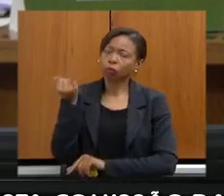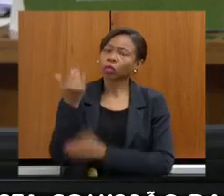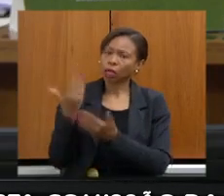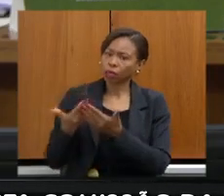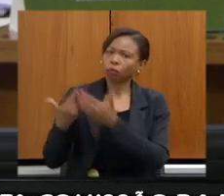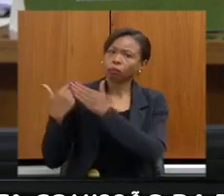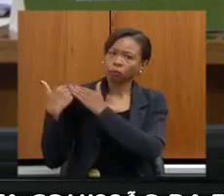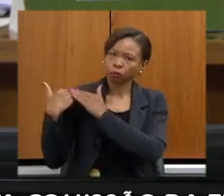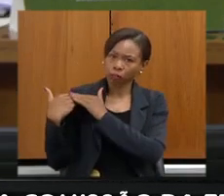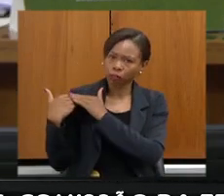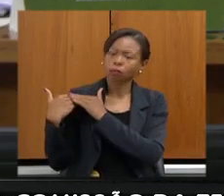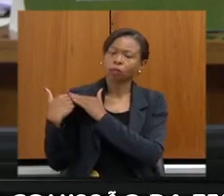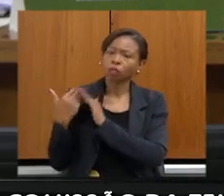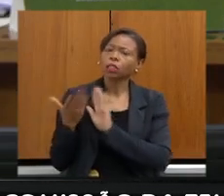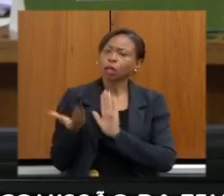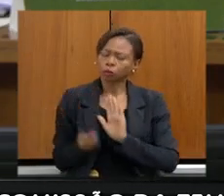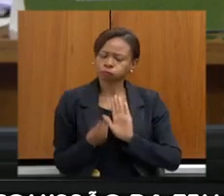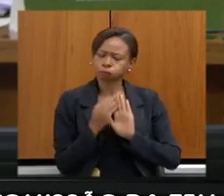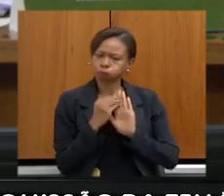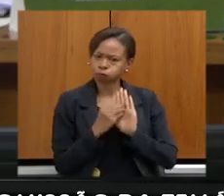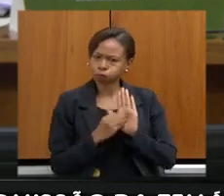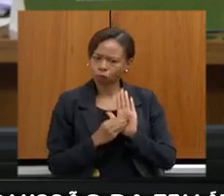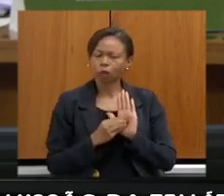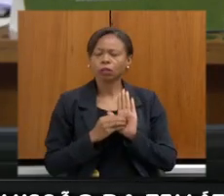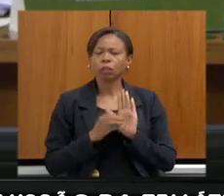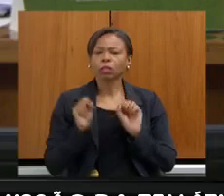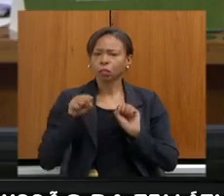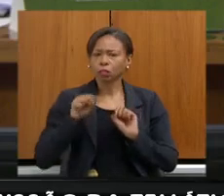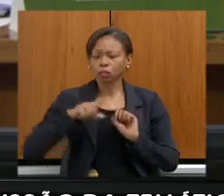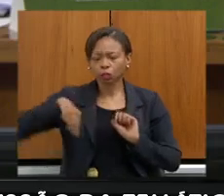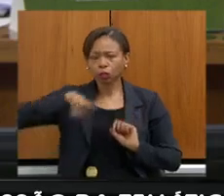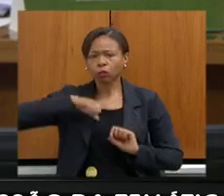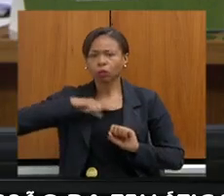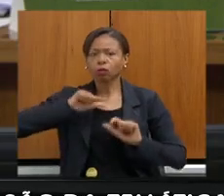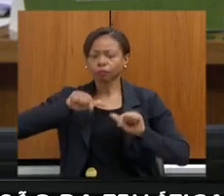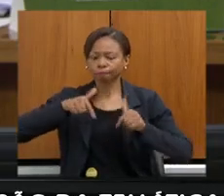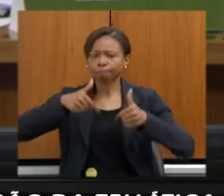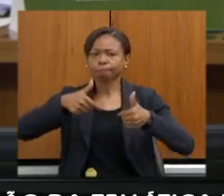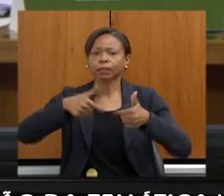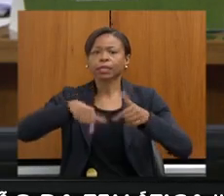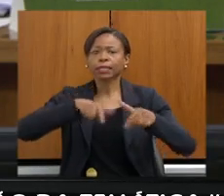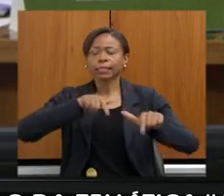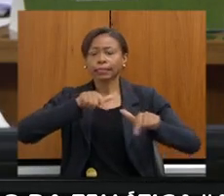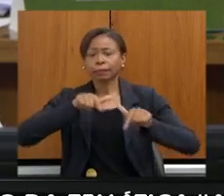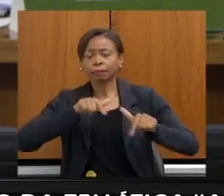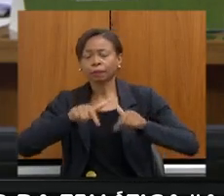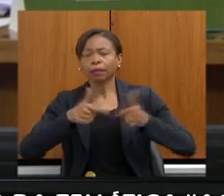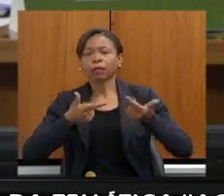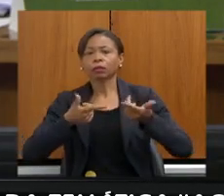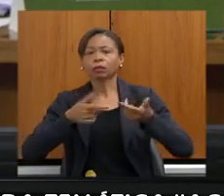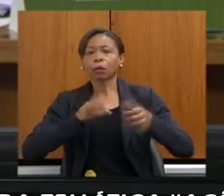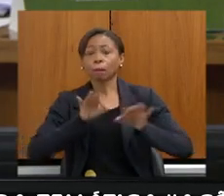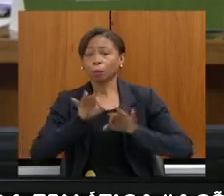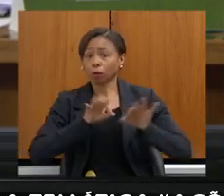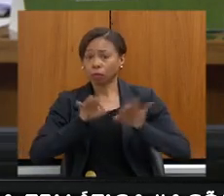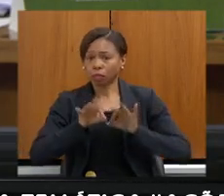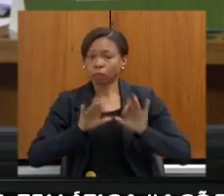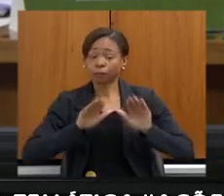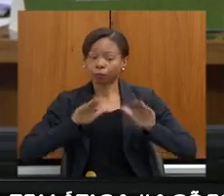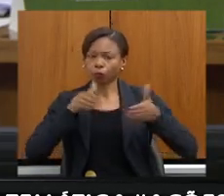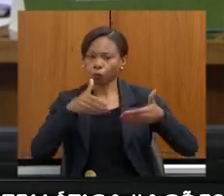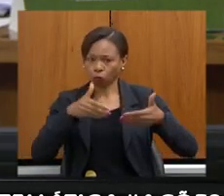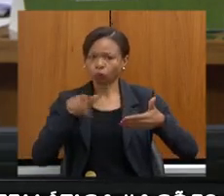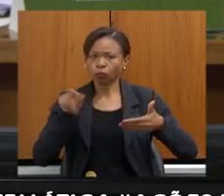contribuições estão anotadas e implementaremos programas específicos conforme a sua orientação. Bem,